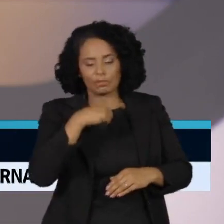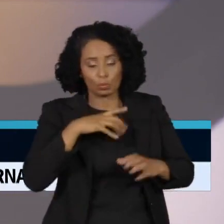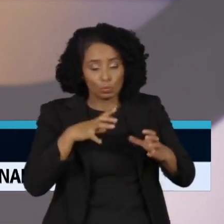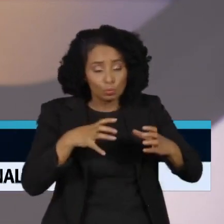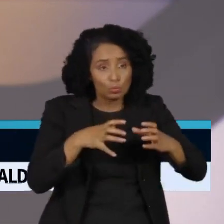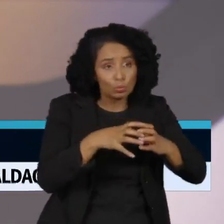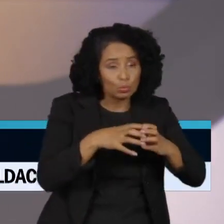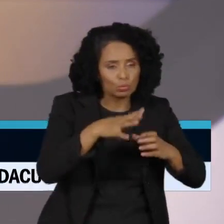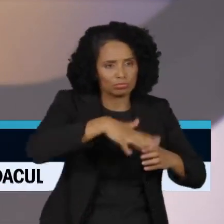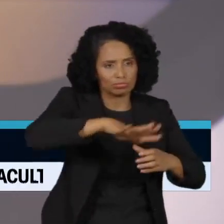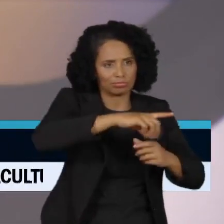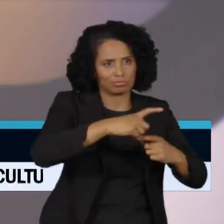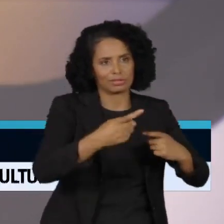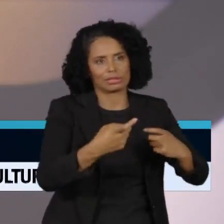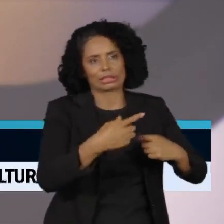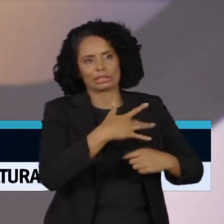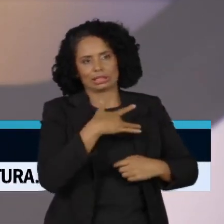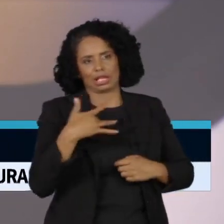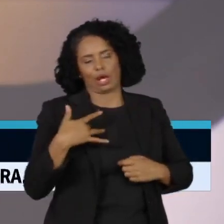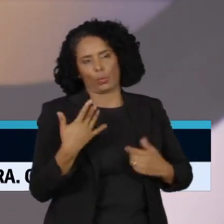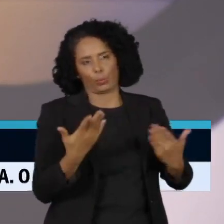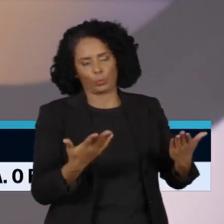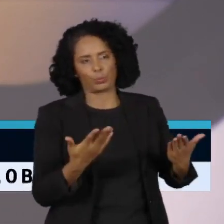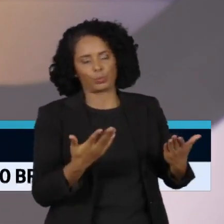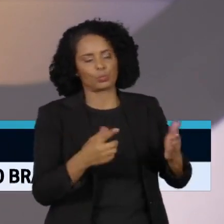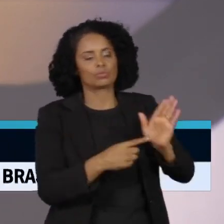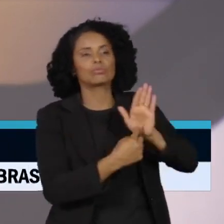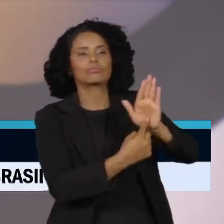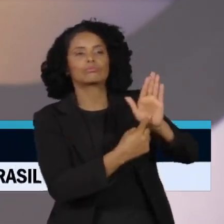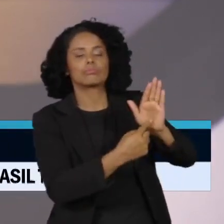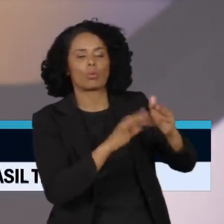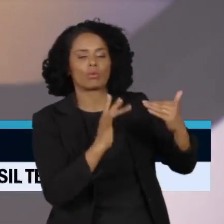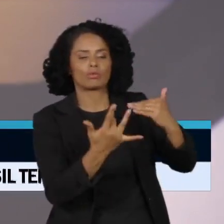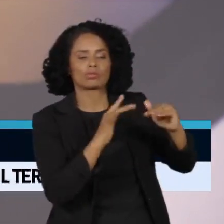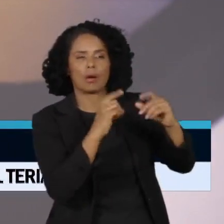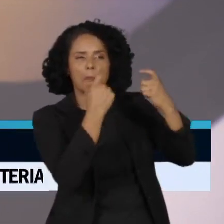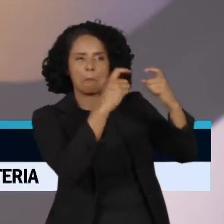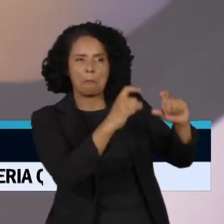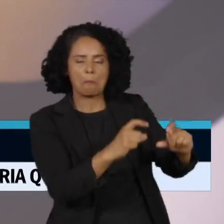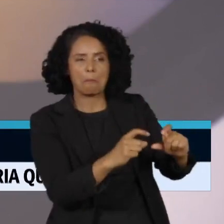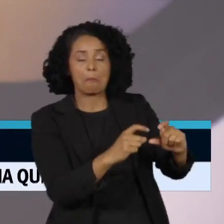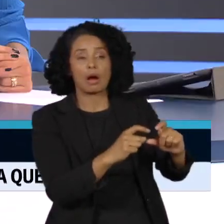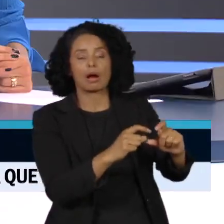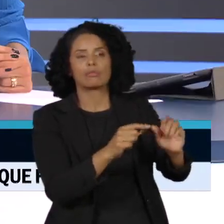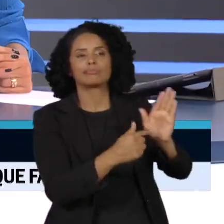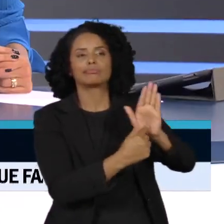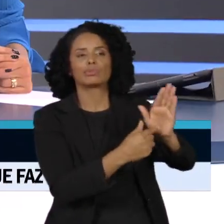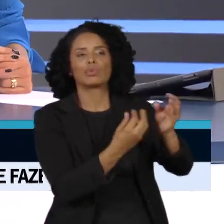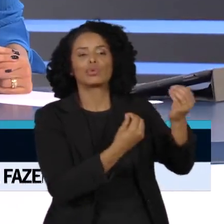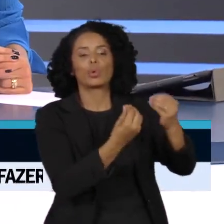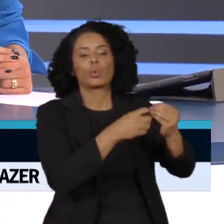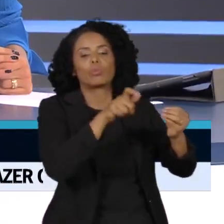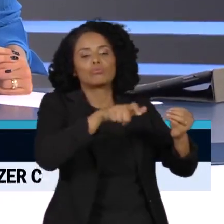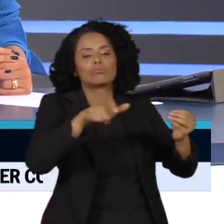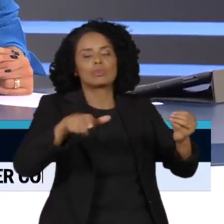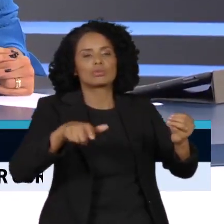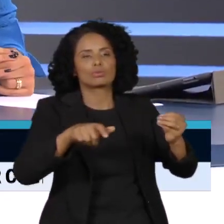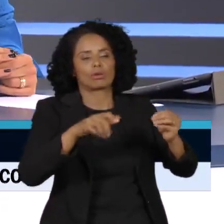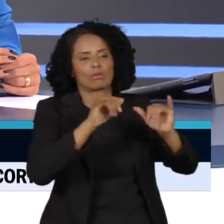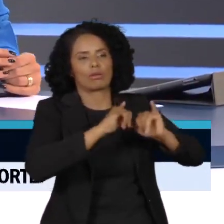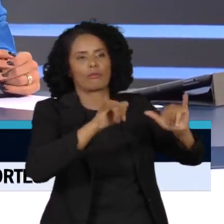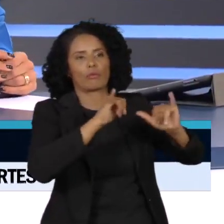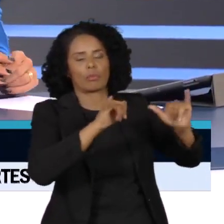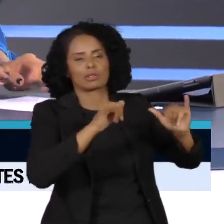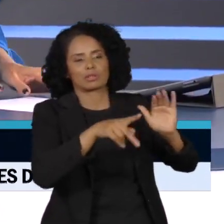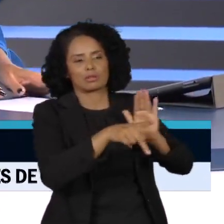saúde dos Estados Unidos dizendo assim, olha Twitter, olha Facebook. Tem gente espalhando desinformação sobre vacina da Covid. Isso vai contra a